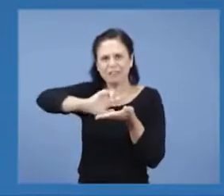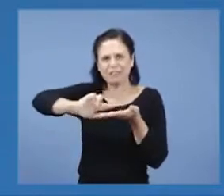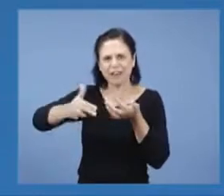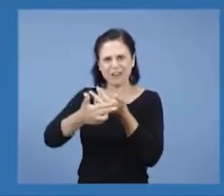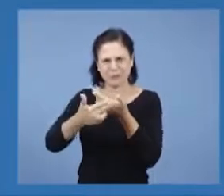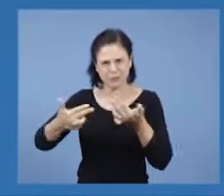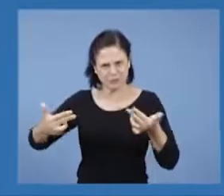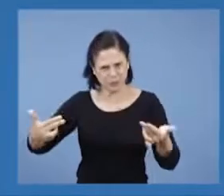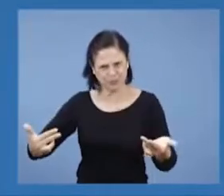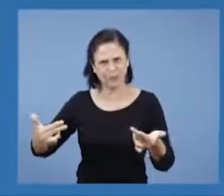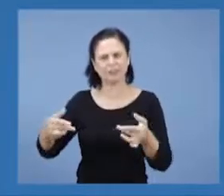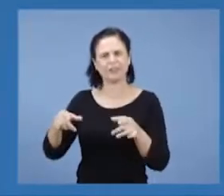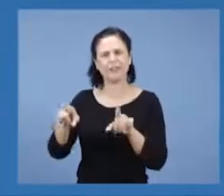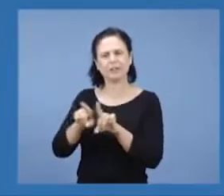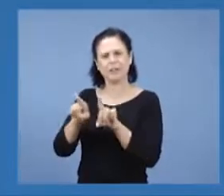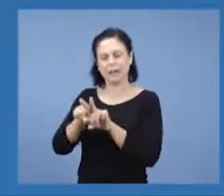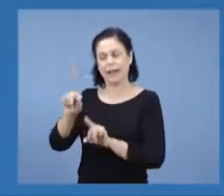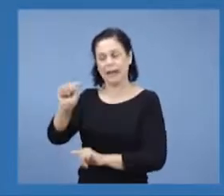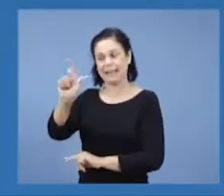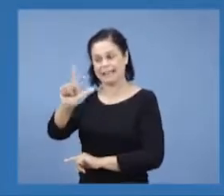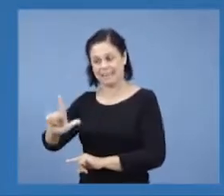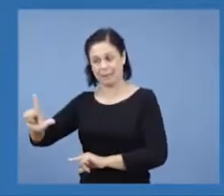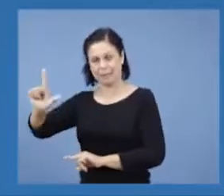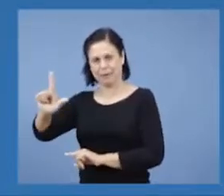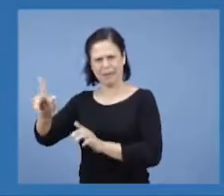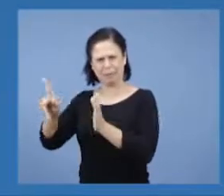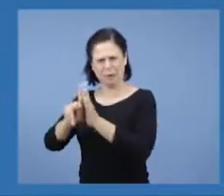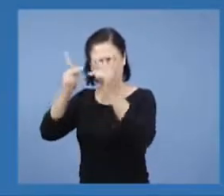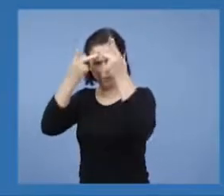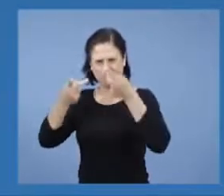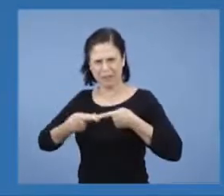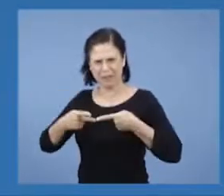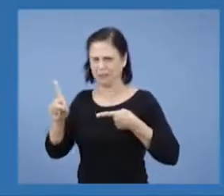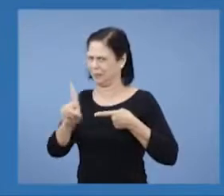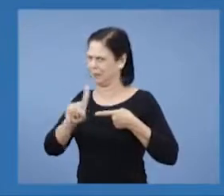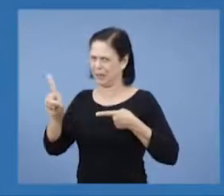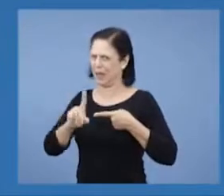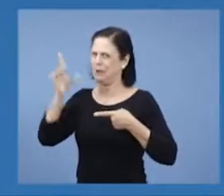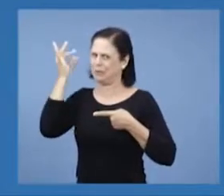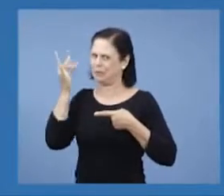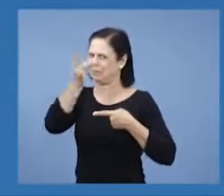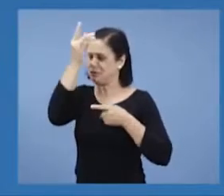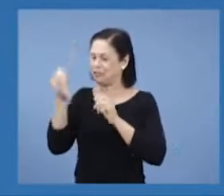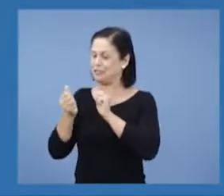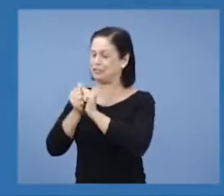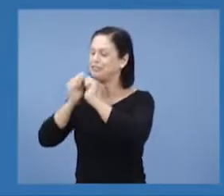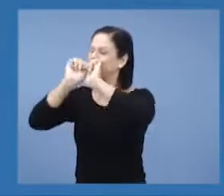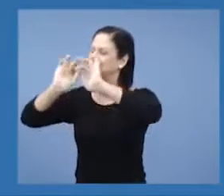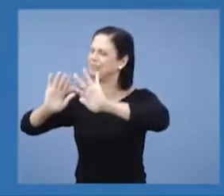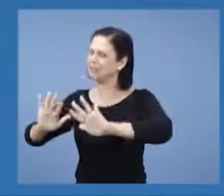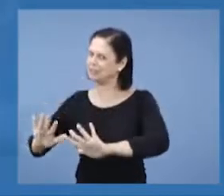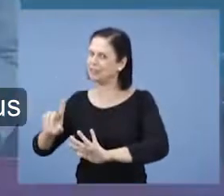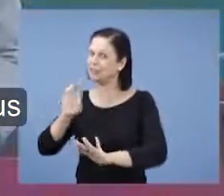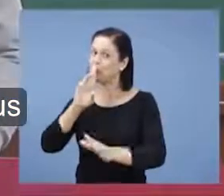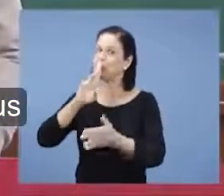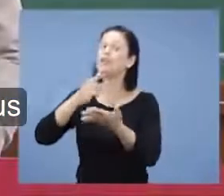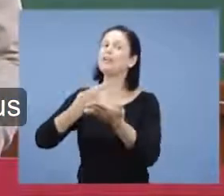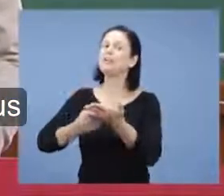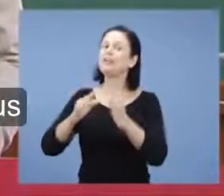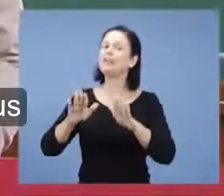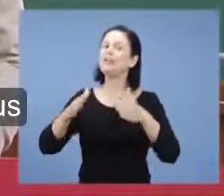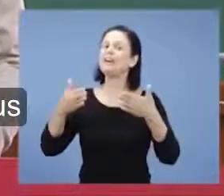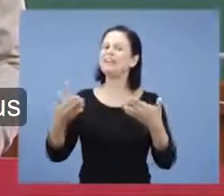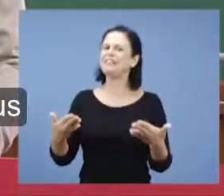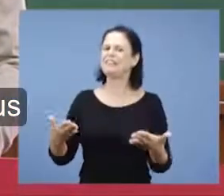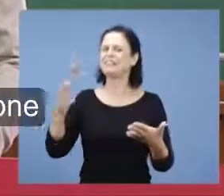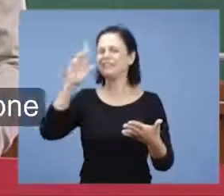a Assembleia de Homens, na verdade, foi uma reunião com o Espírito Santo, abençoando as nossas vidas. E o resultado disso foi a